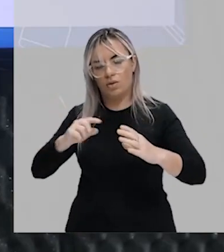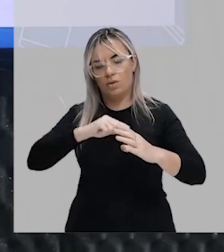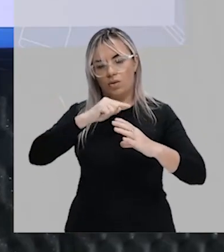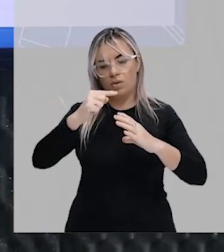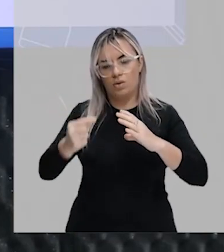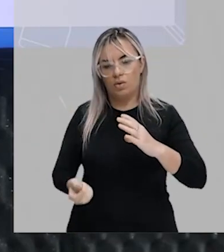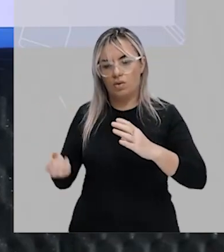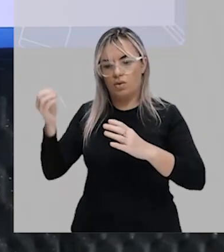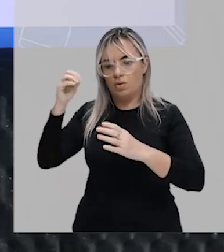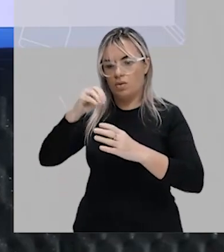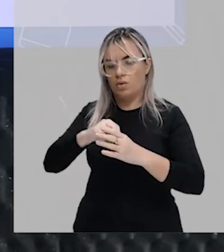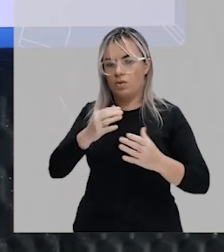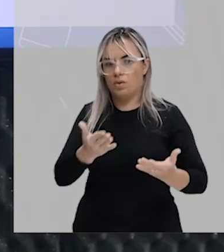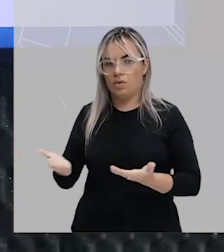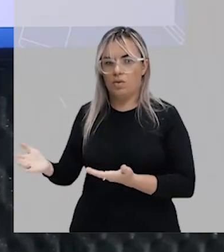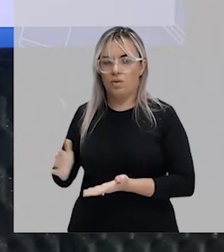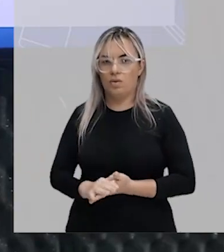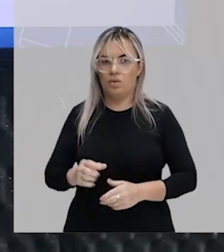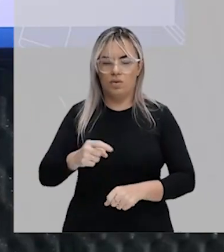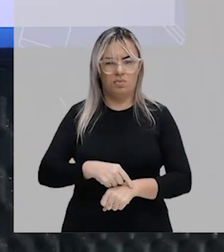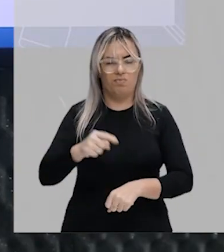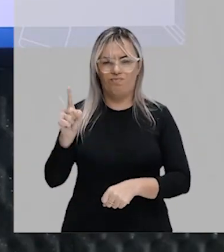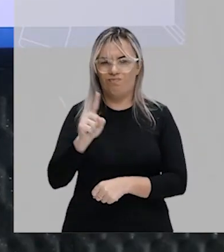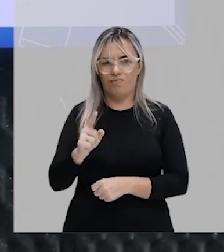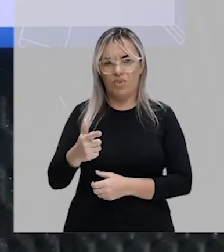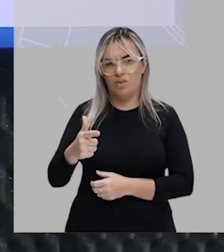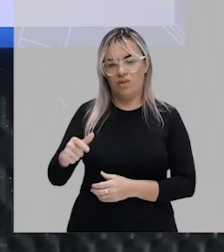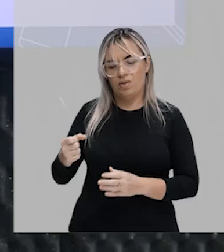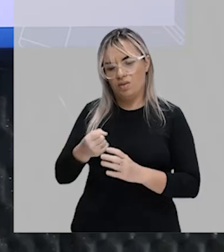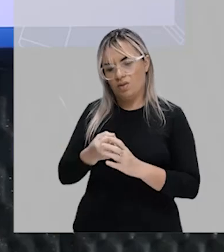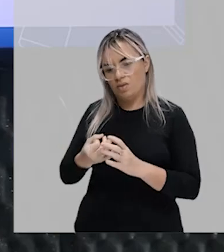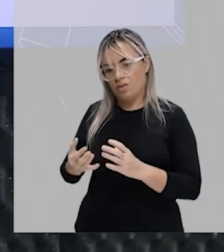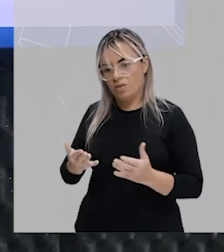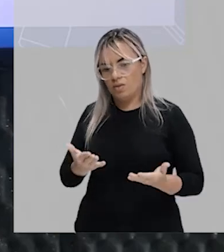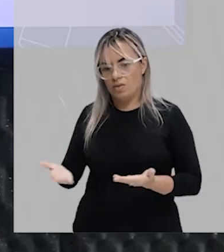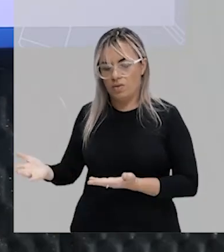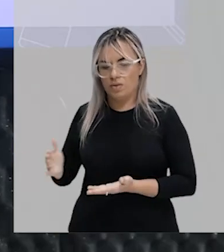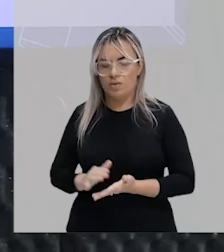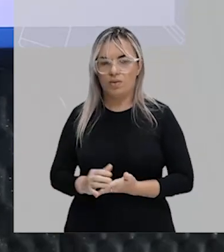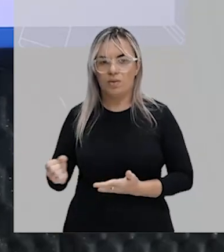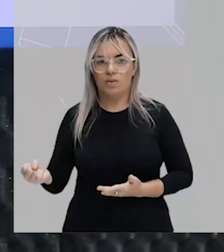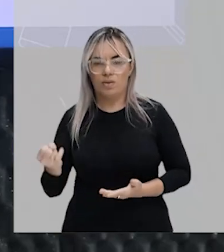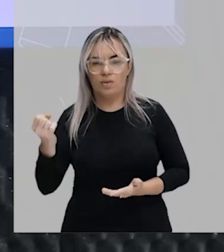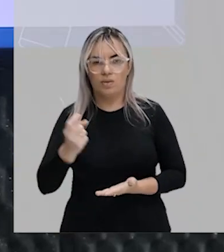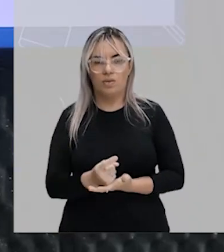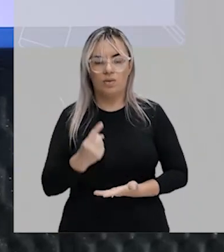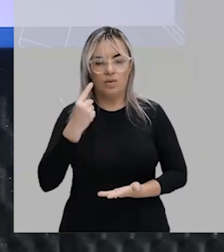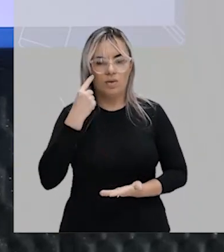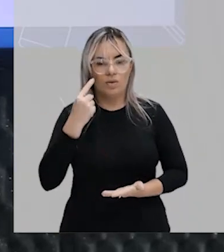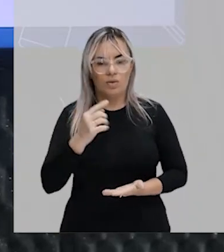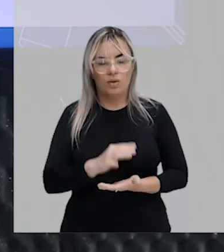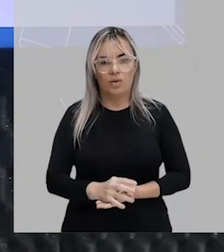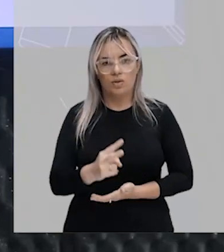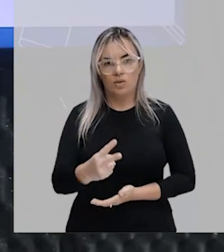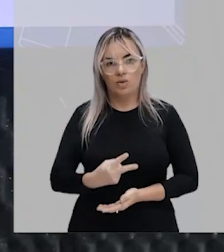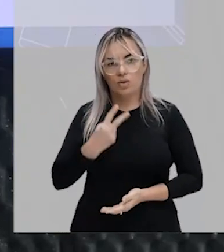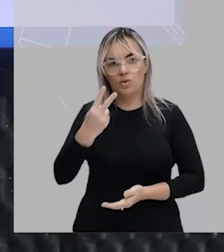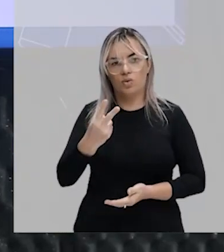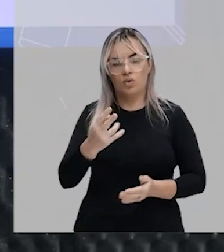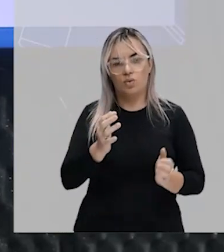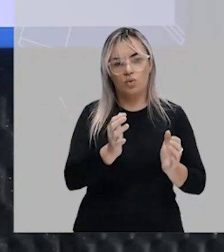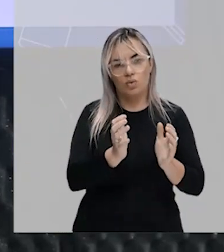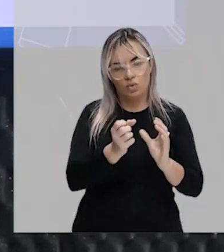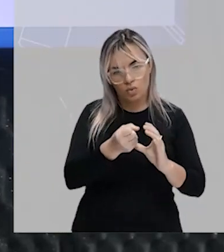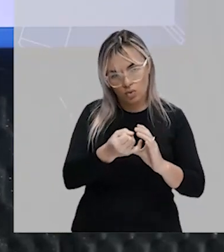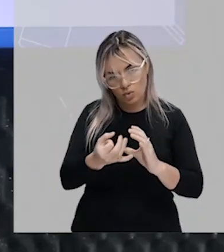Aqui, nesse momento, eu não vou repetir a quantidade deles. Mas é importante a gente enxergar esses dois conjuntos justamente porque